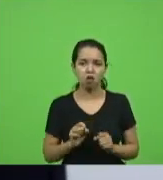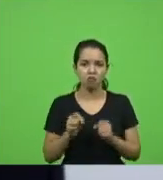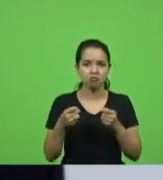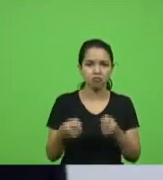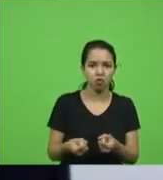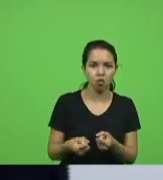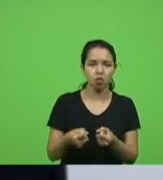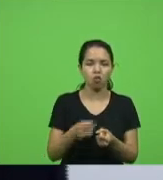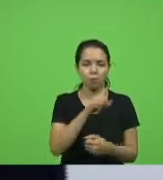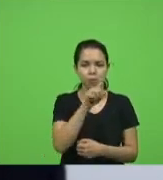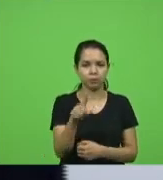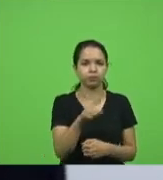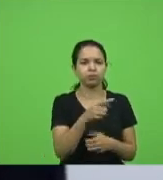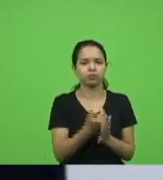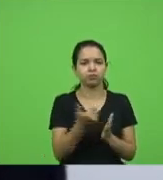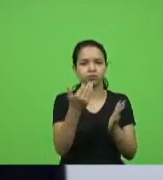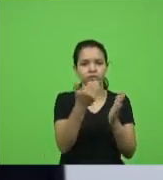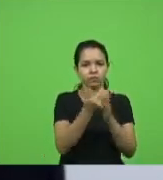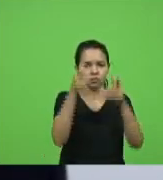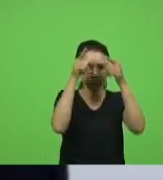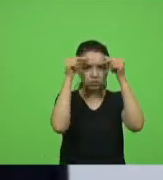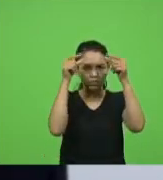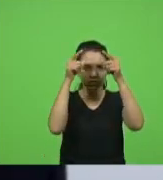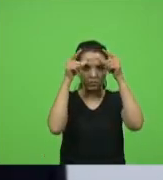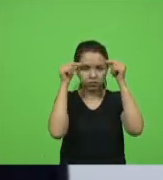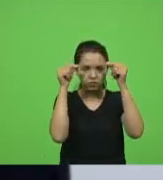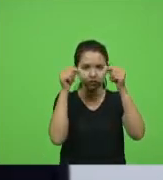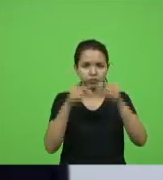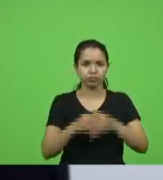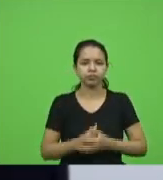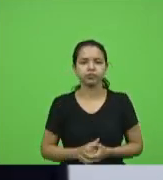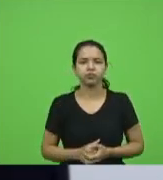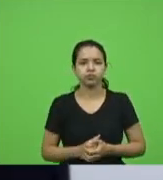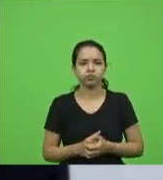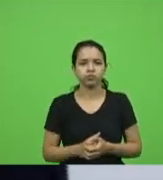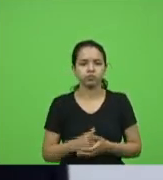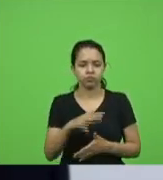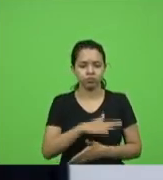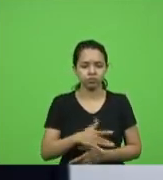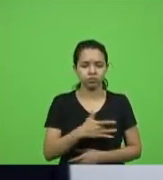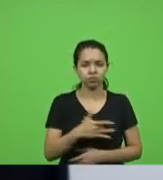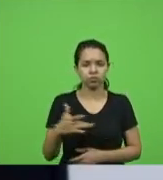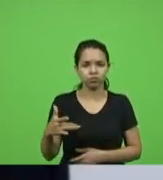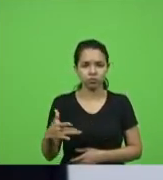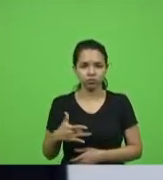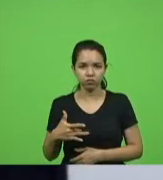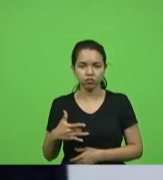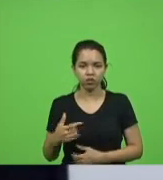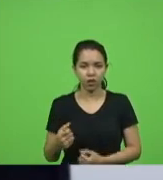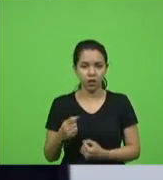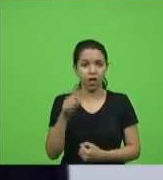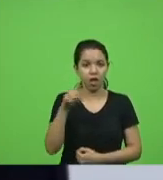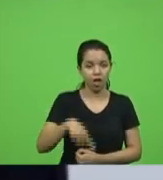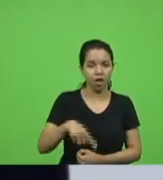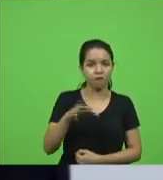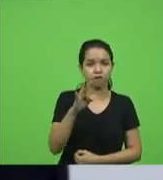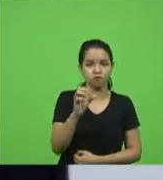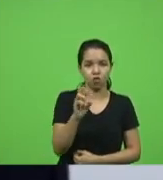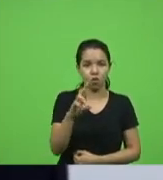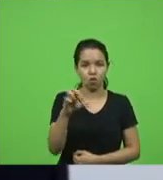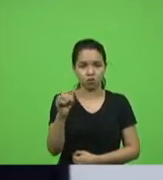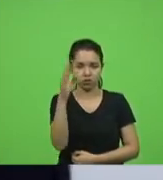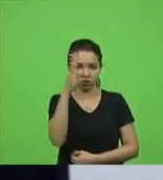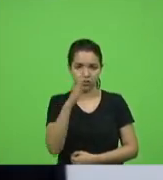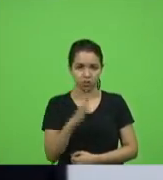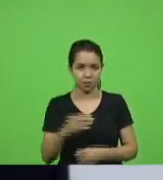enfermeiros da Força Nacional de Saúde Força Nacional que é que é necessária